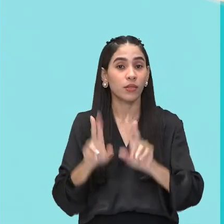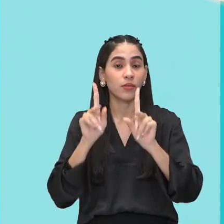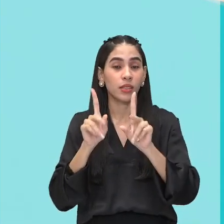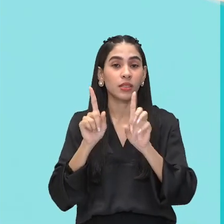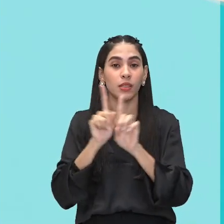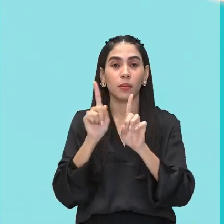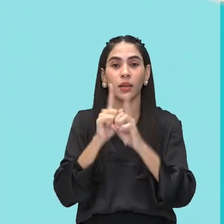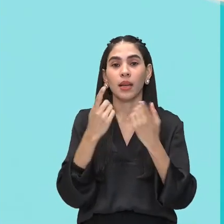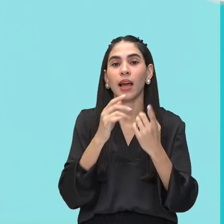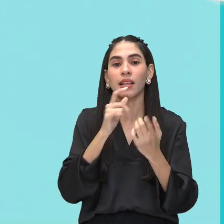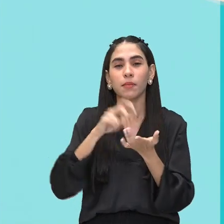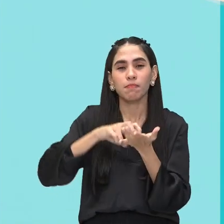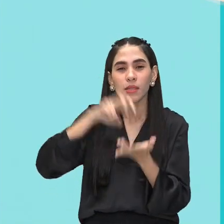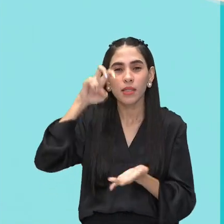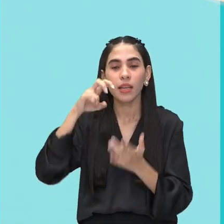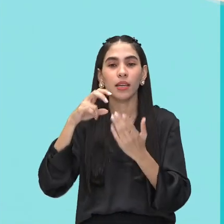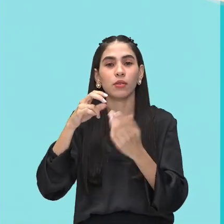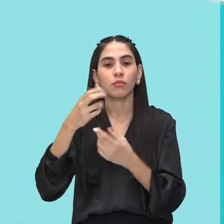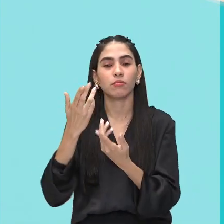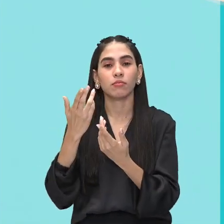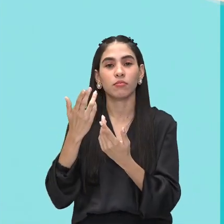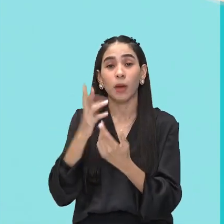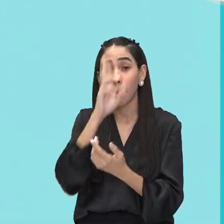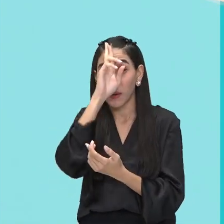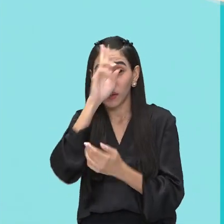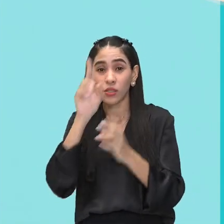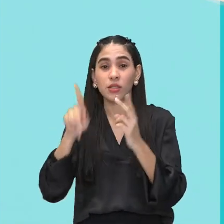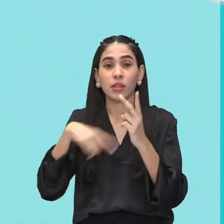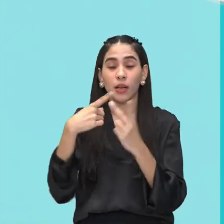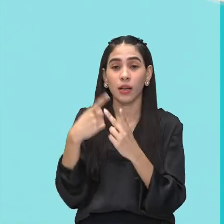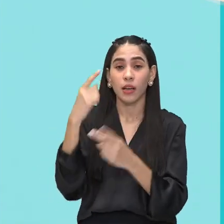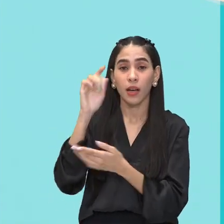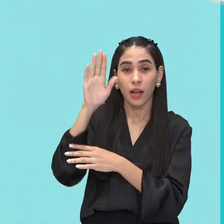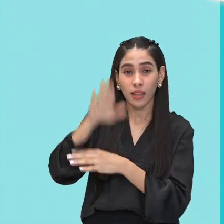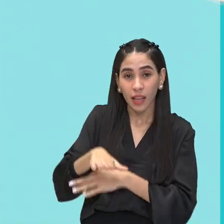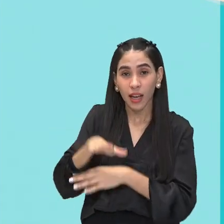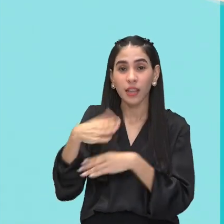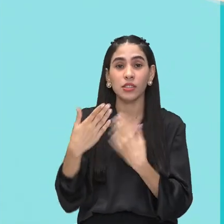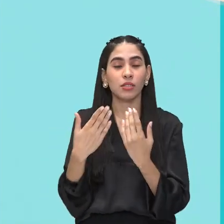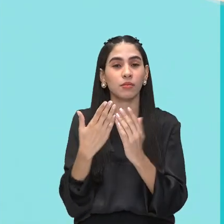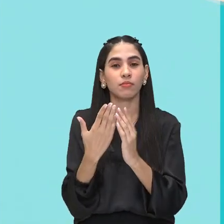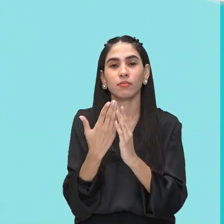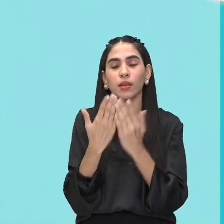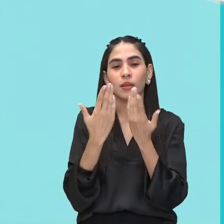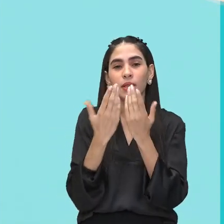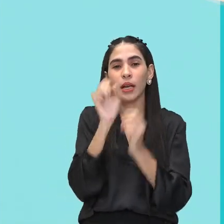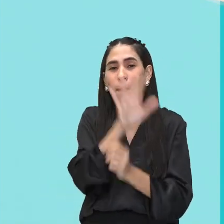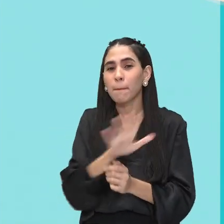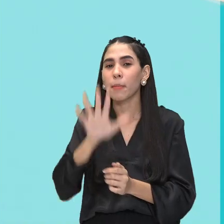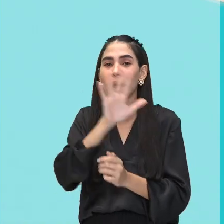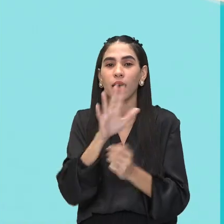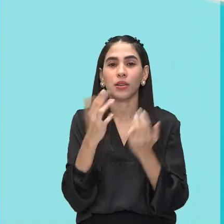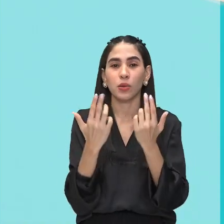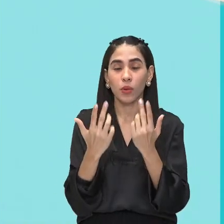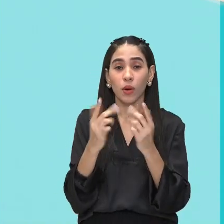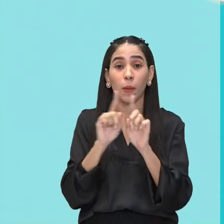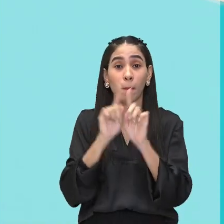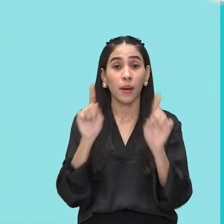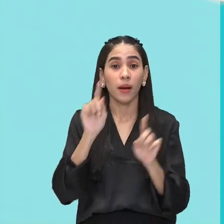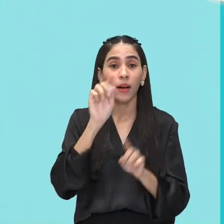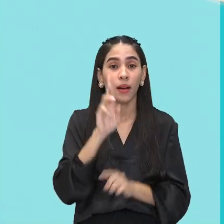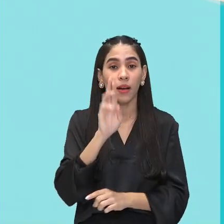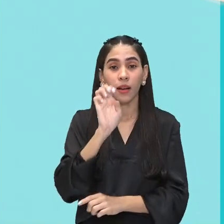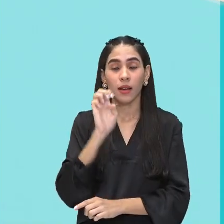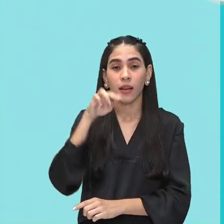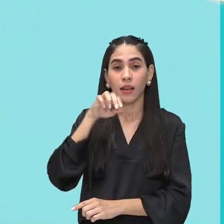pintar de manhã cedo, meio-dia, no entardecer, a mesma paisagem. E já o Renoir, ele gostava